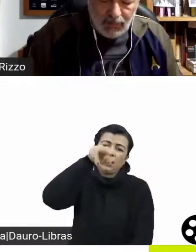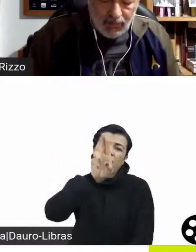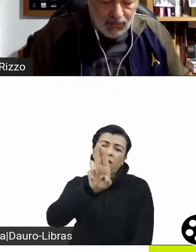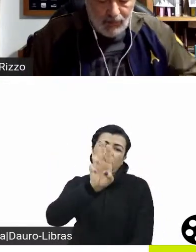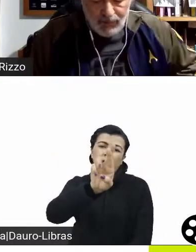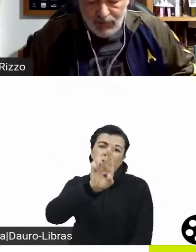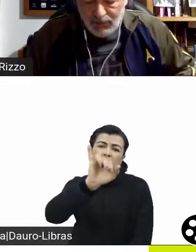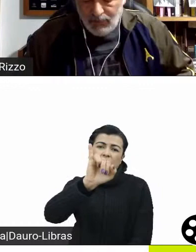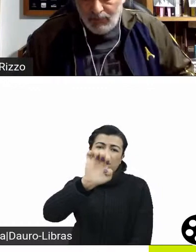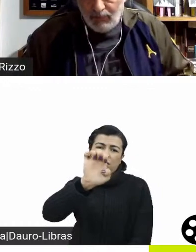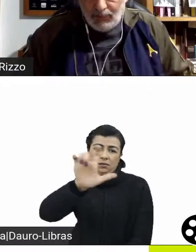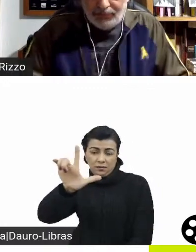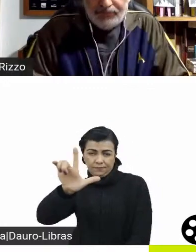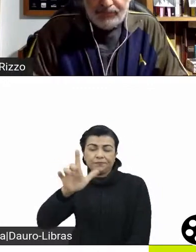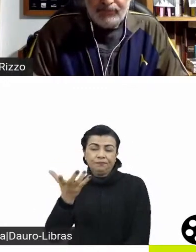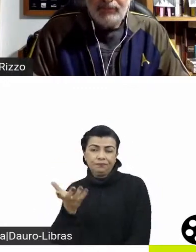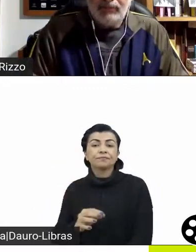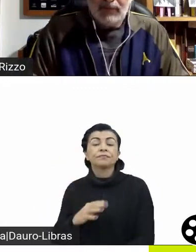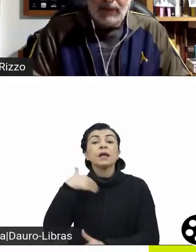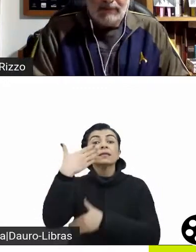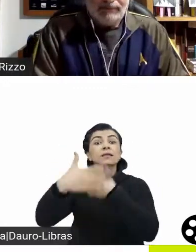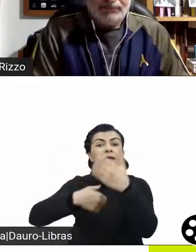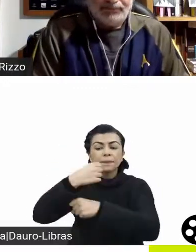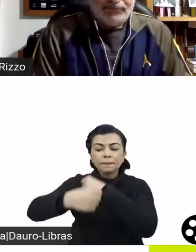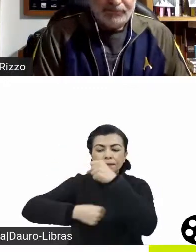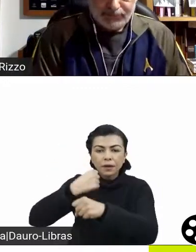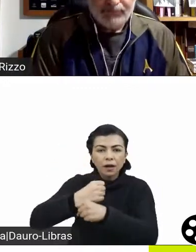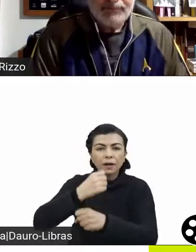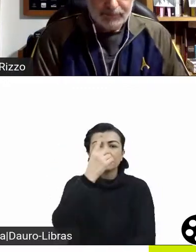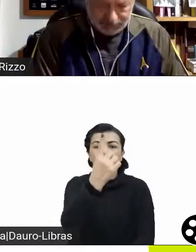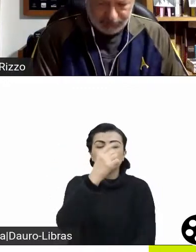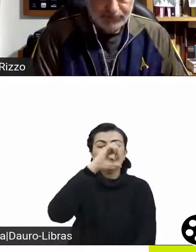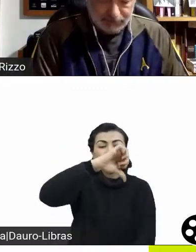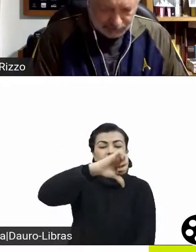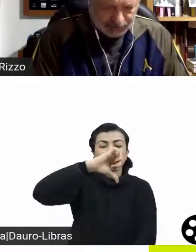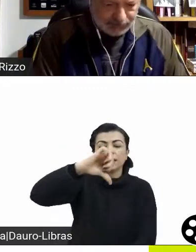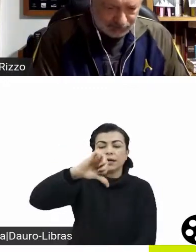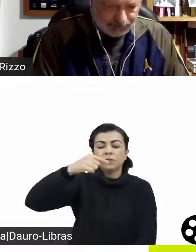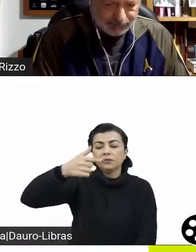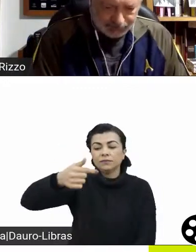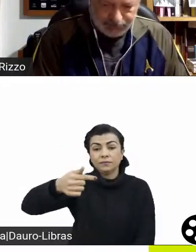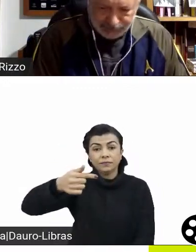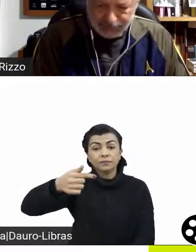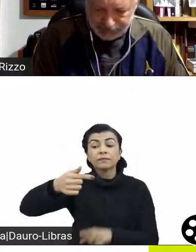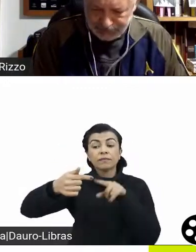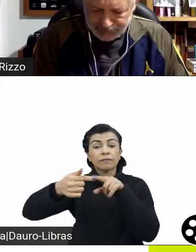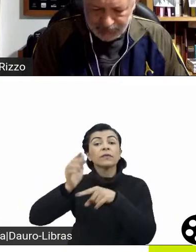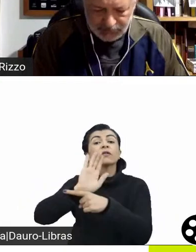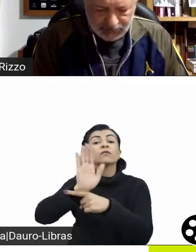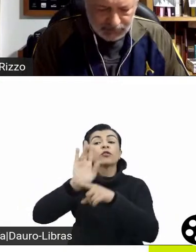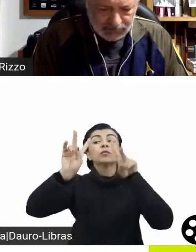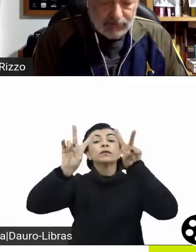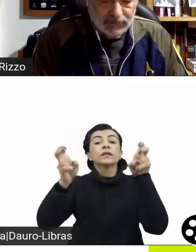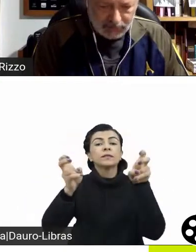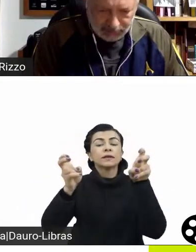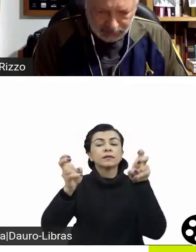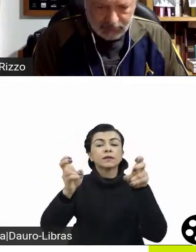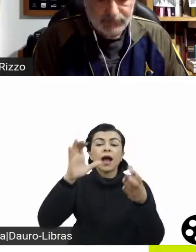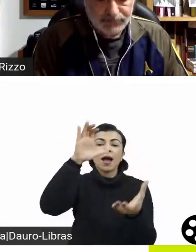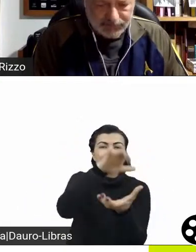todo, em 97 ele faz o casamento do meu melhor amigo, que seguindo o gênero comédia romântica, tem a Julia Roberts,